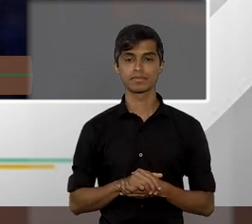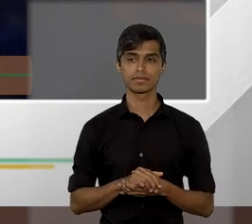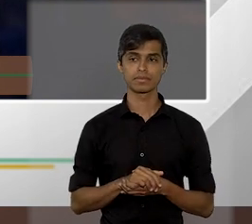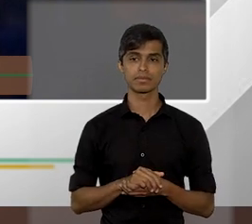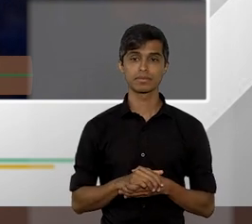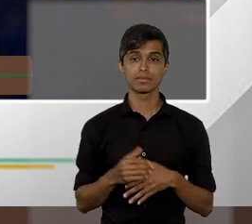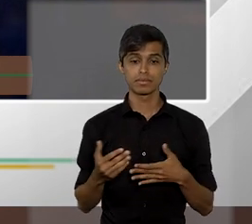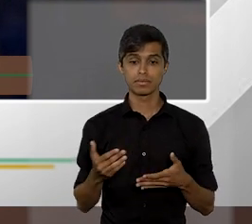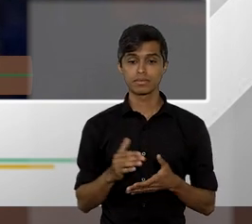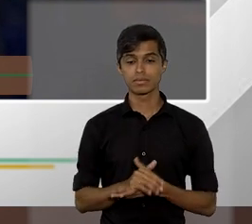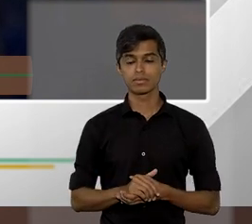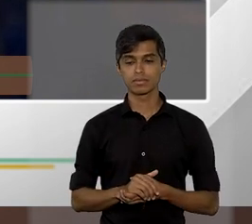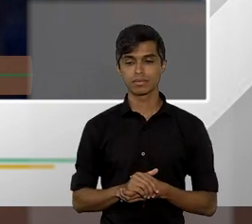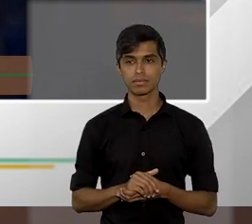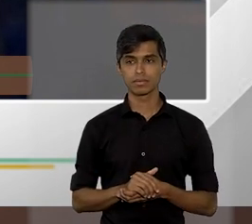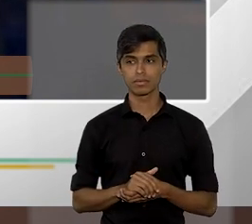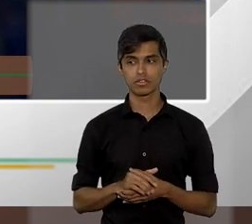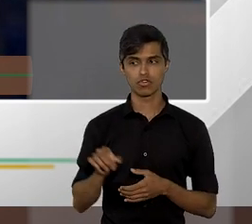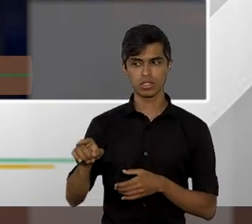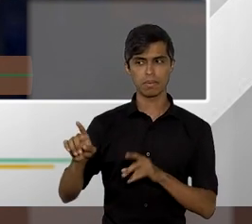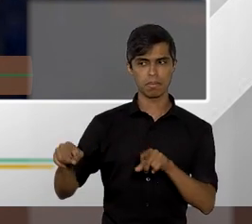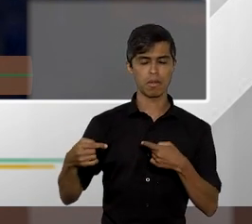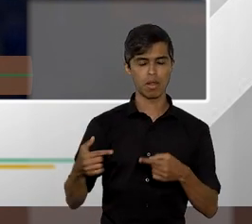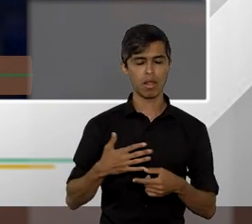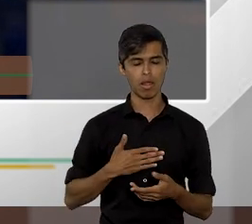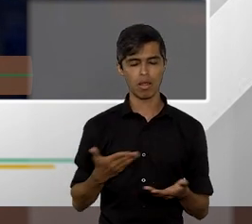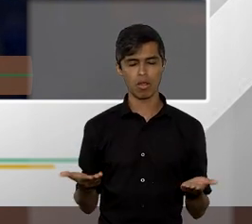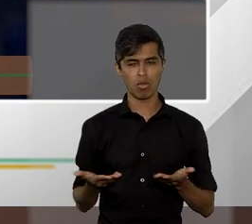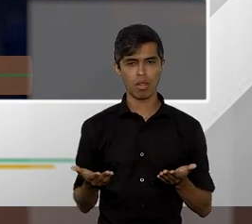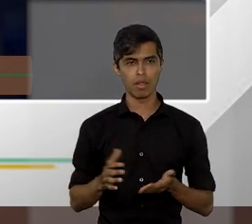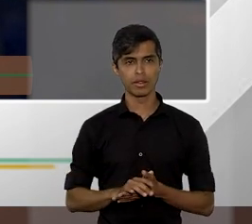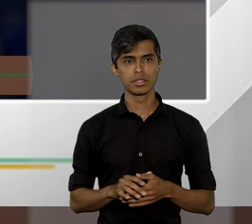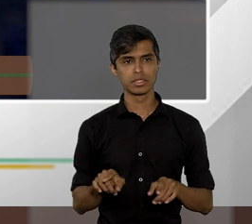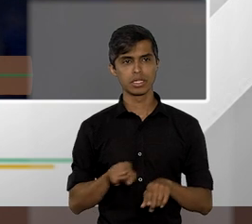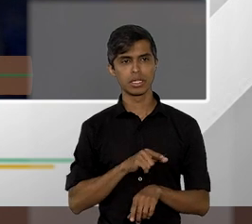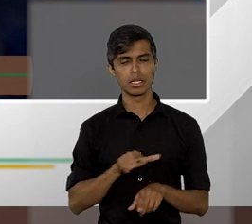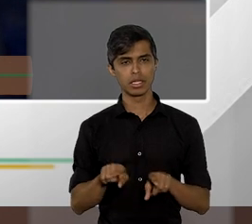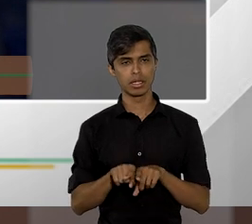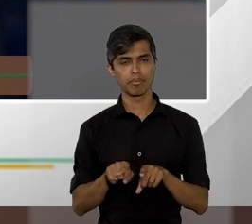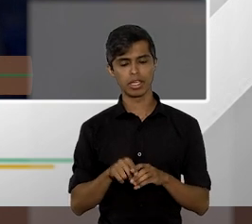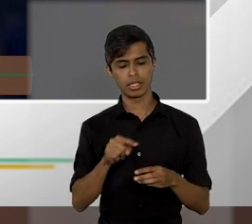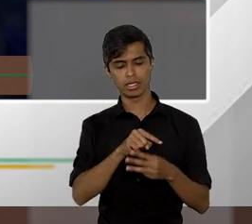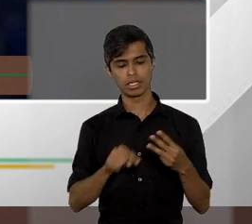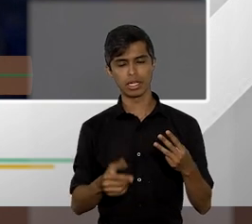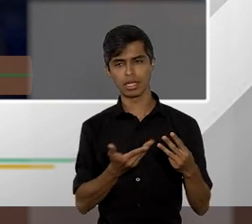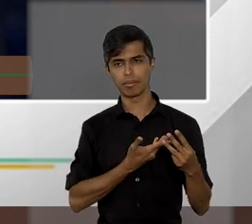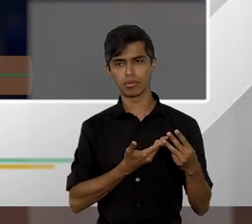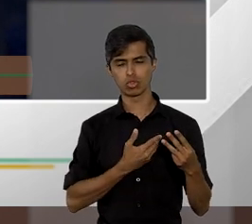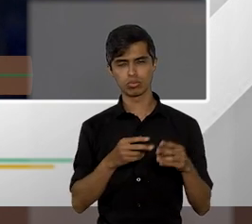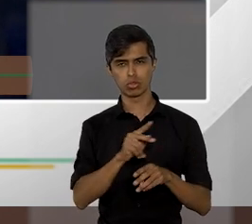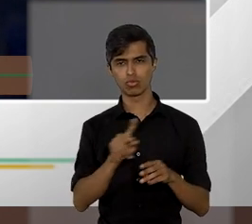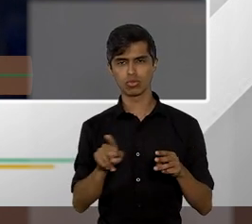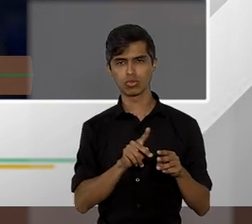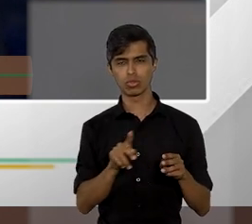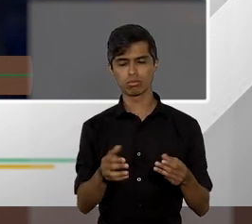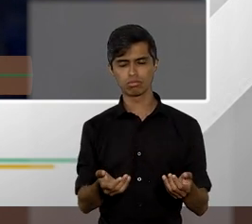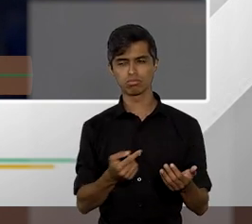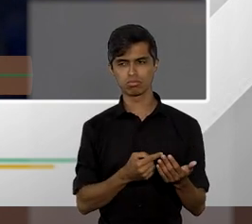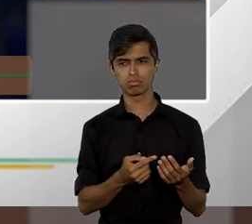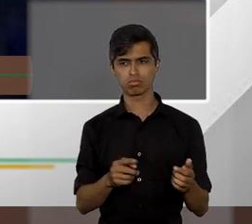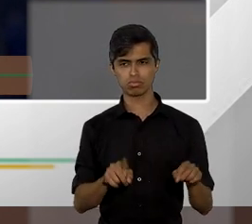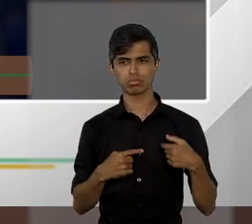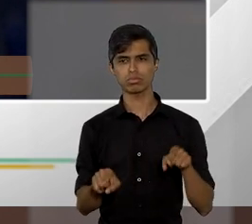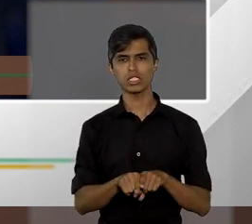e a partir dessa provocação inclusive desses três queridos amigos e professores mas não consegui